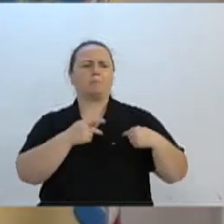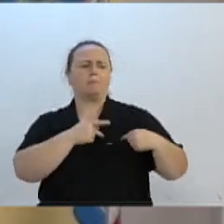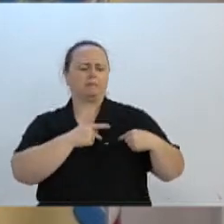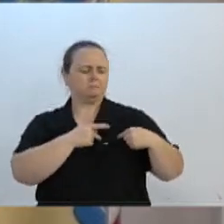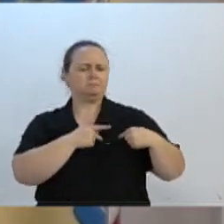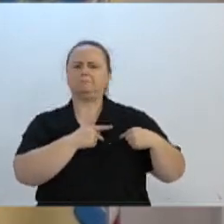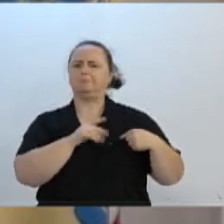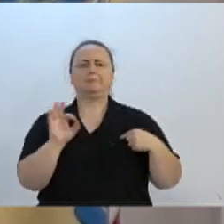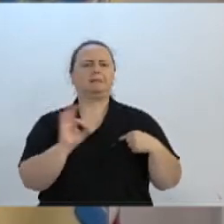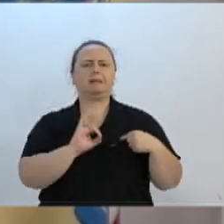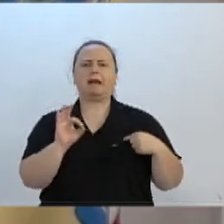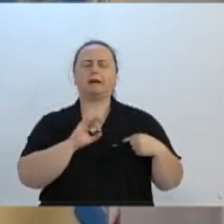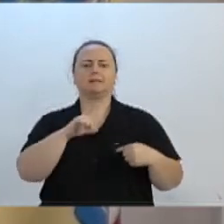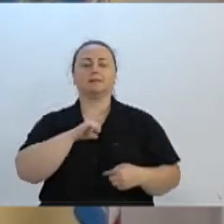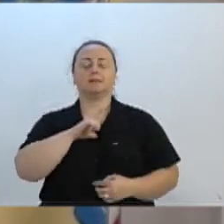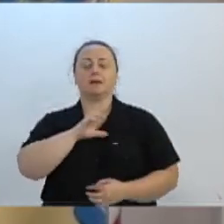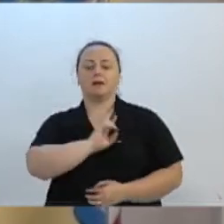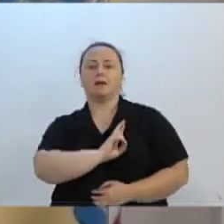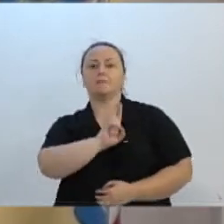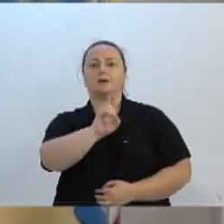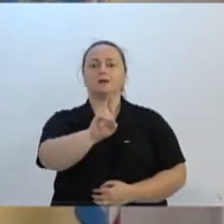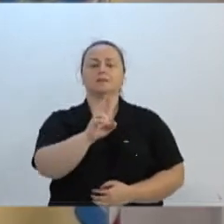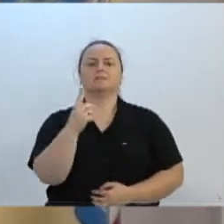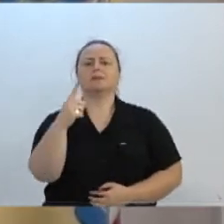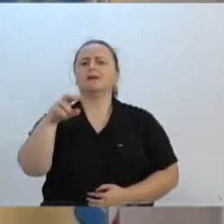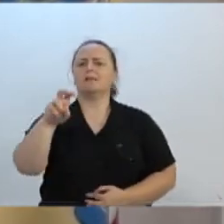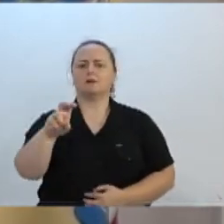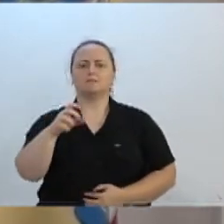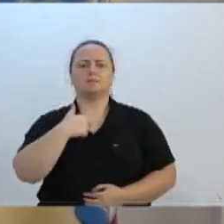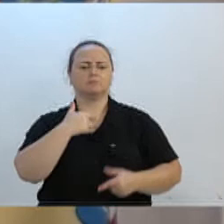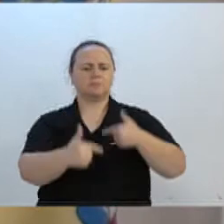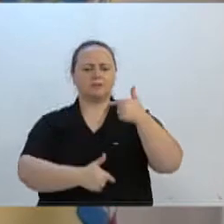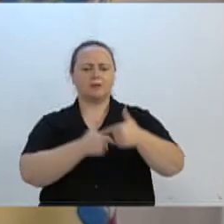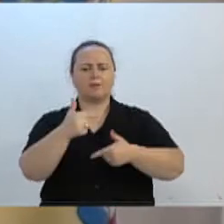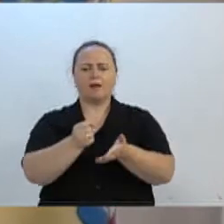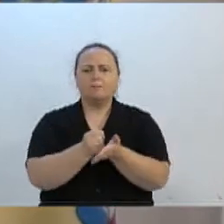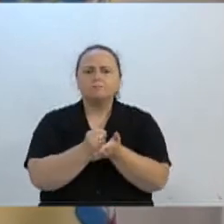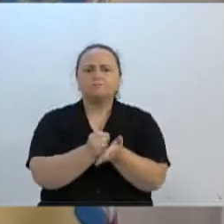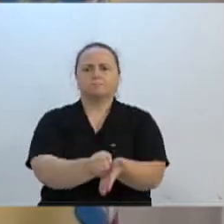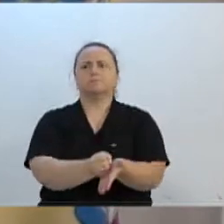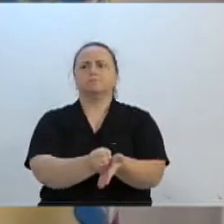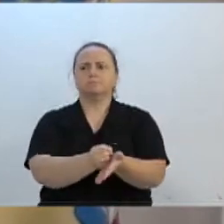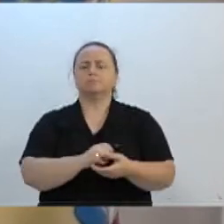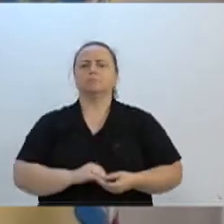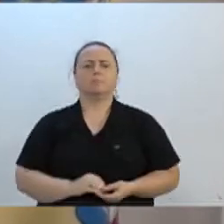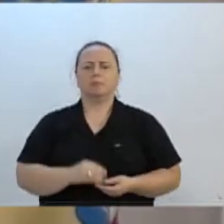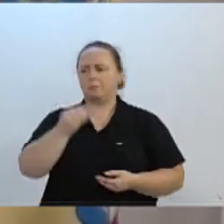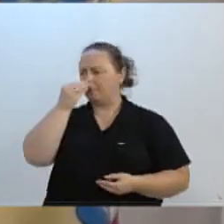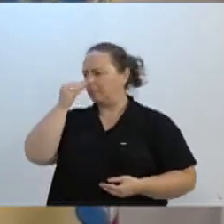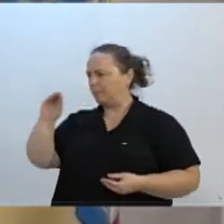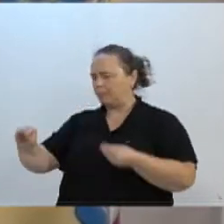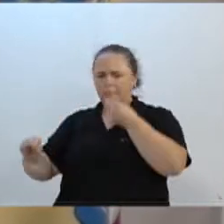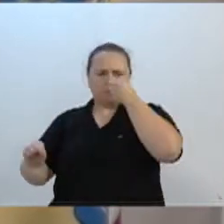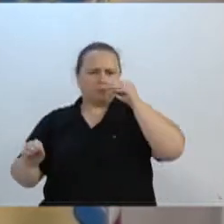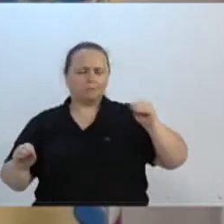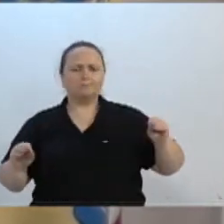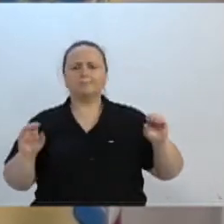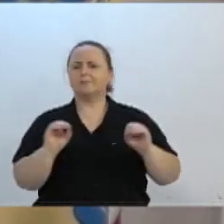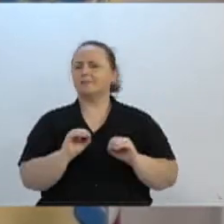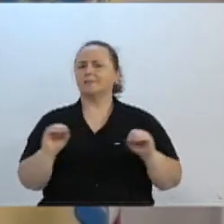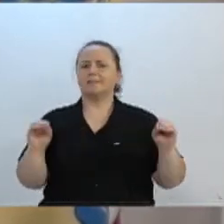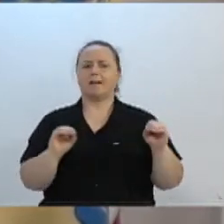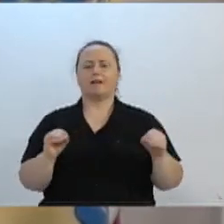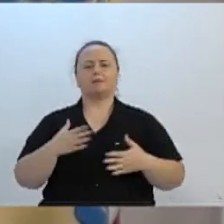representantes da cidade aqui, resolvi trabalhar pela cidade, sem menosprezar o trabalho de ninguém, e gostei da